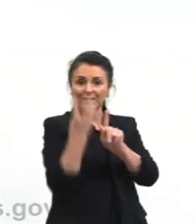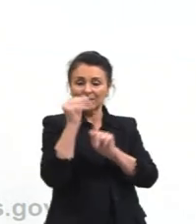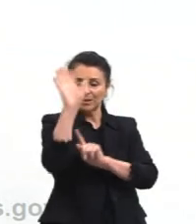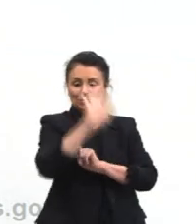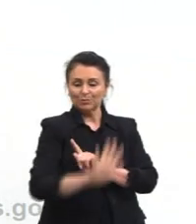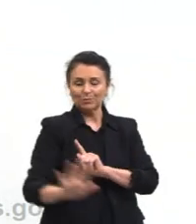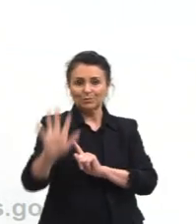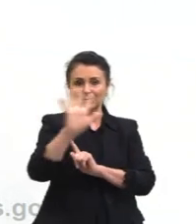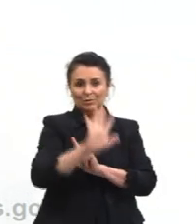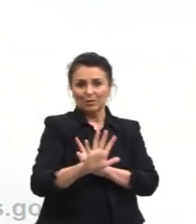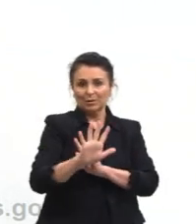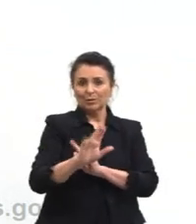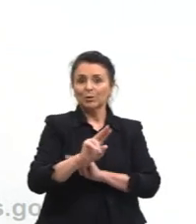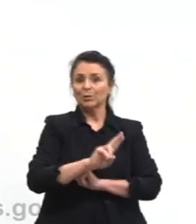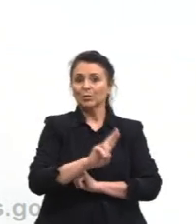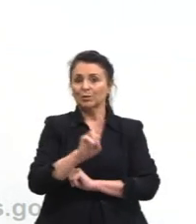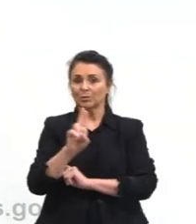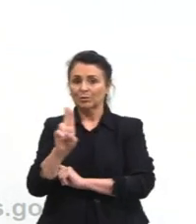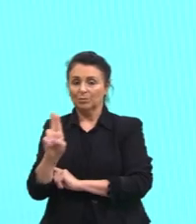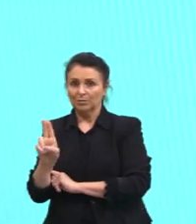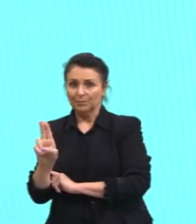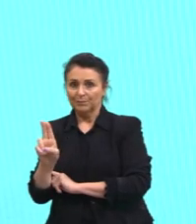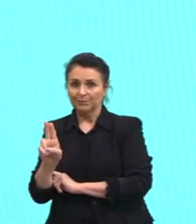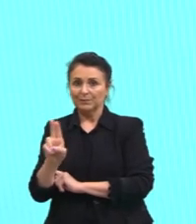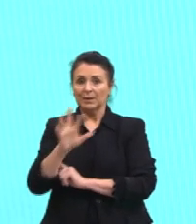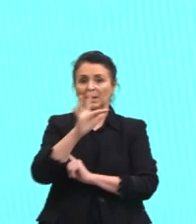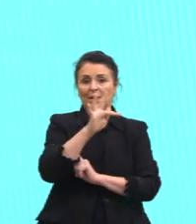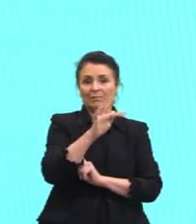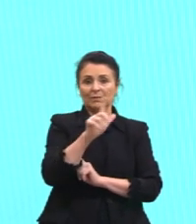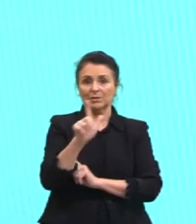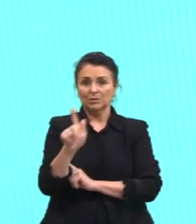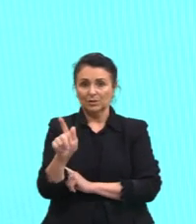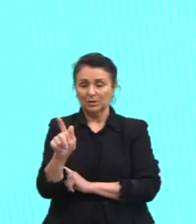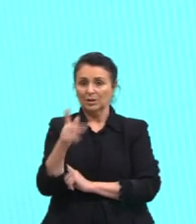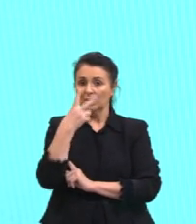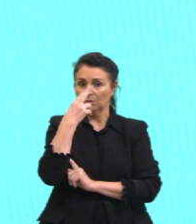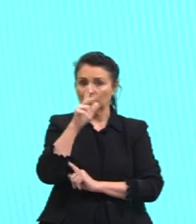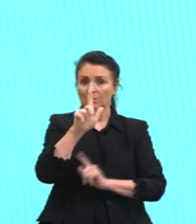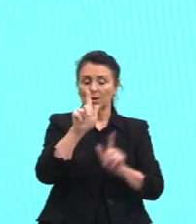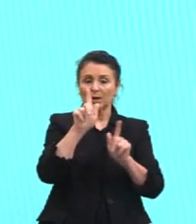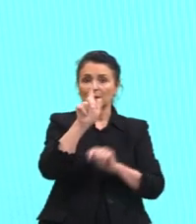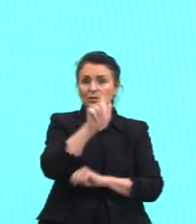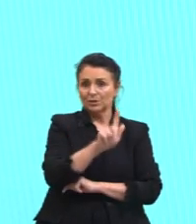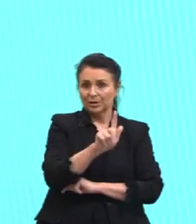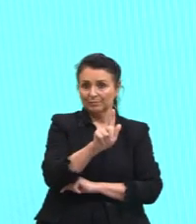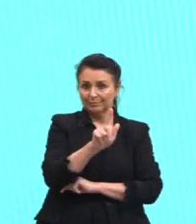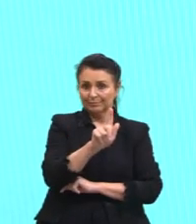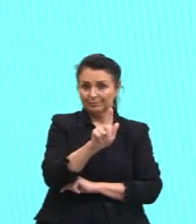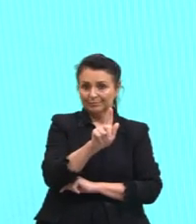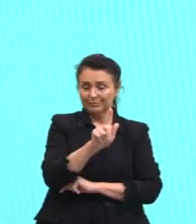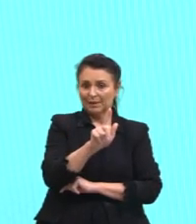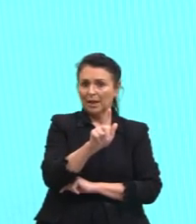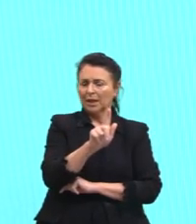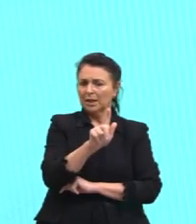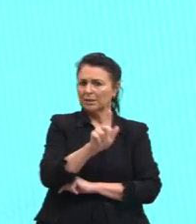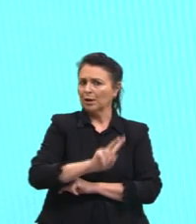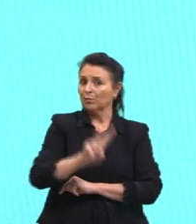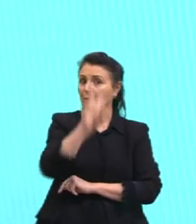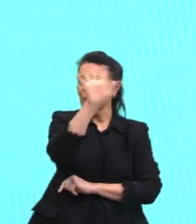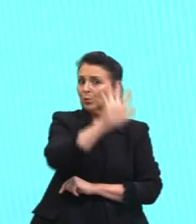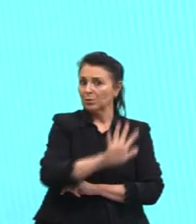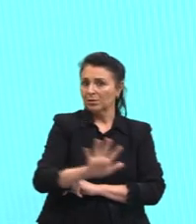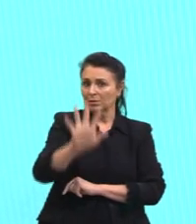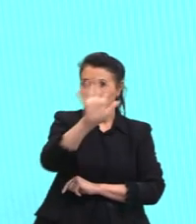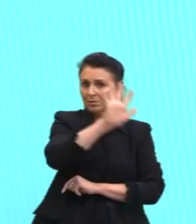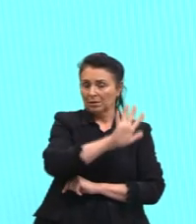Que a gente chama, então, de Fg, igual a G. Esse G aqui é um valor universal,